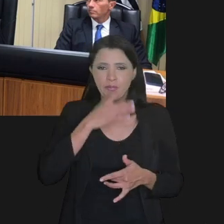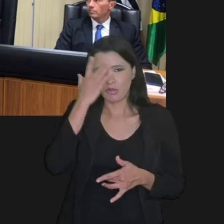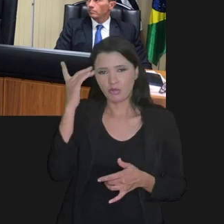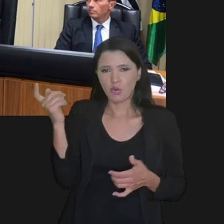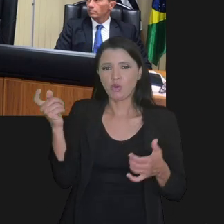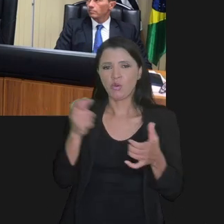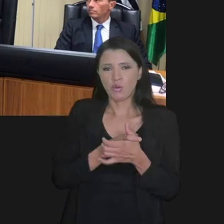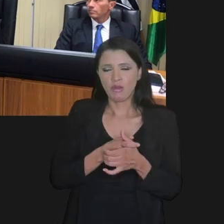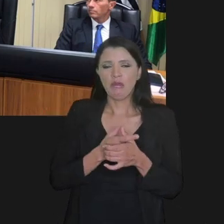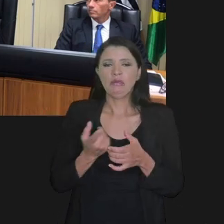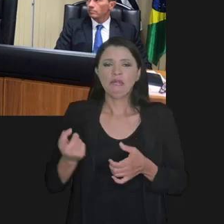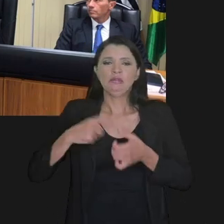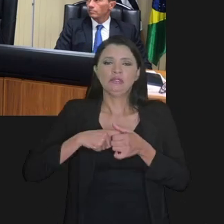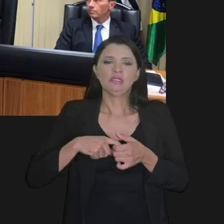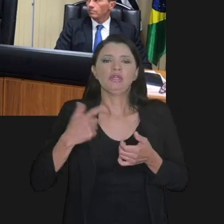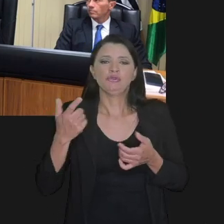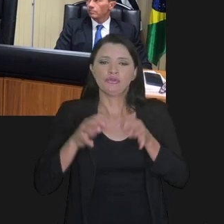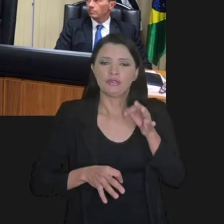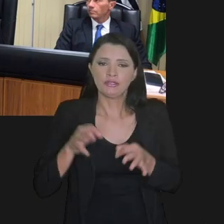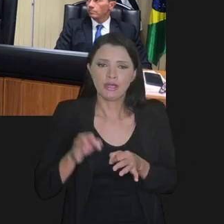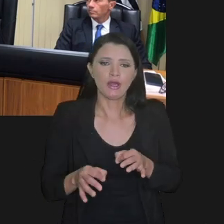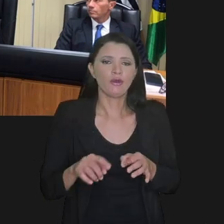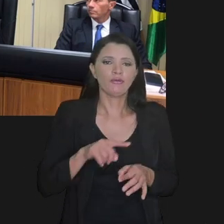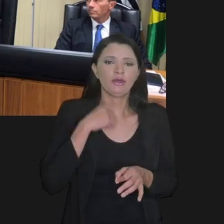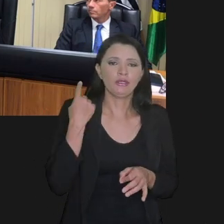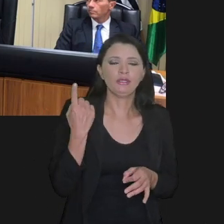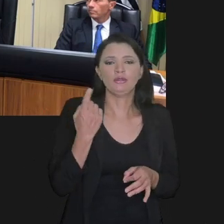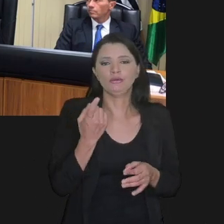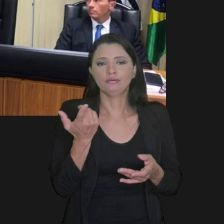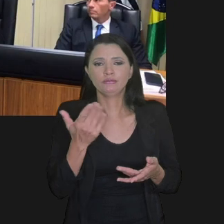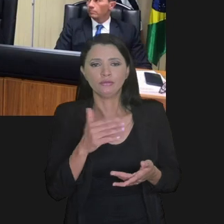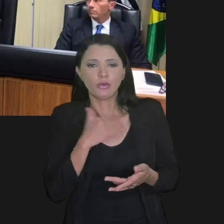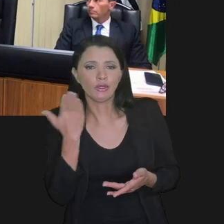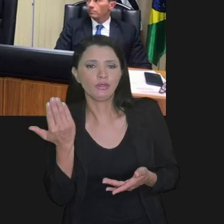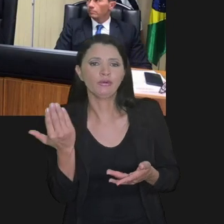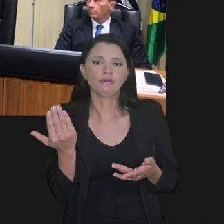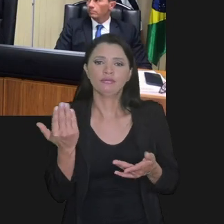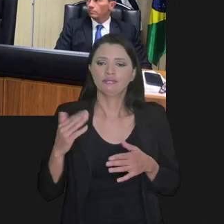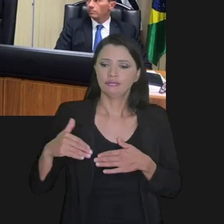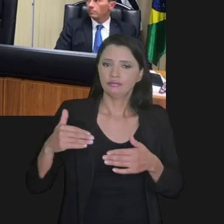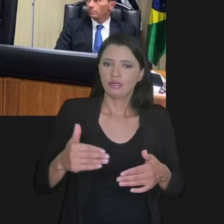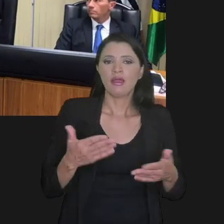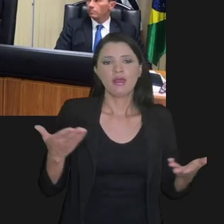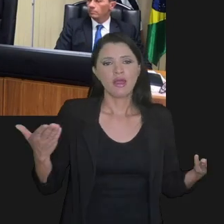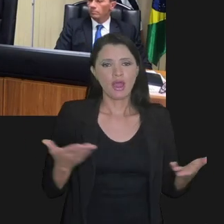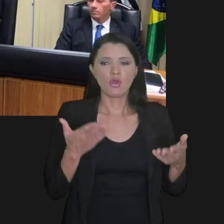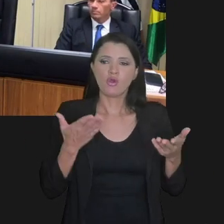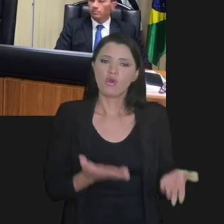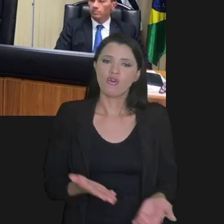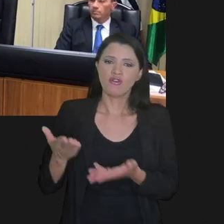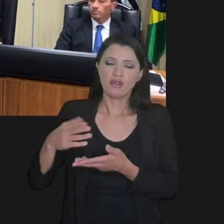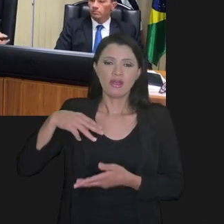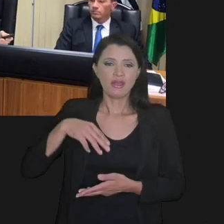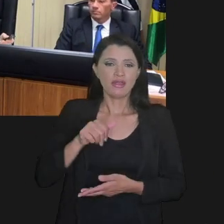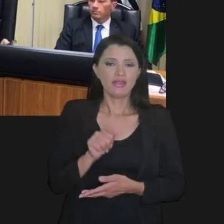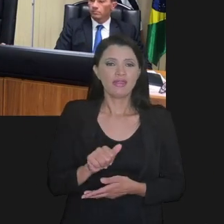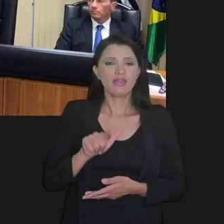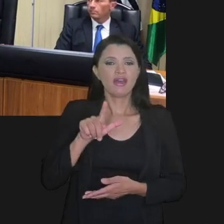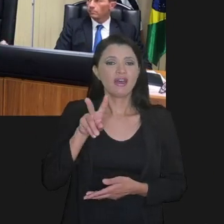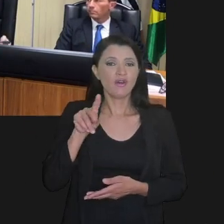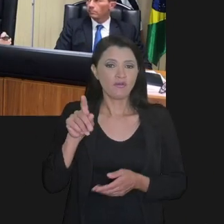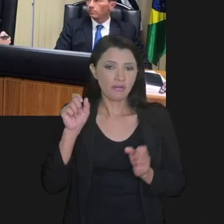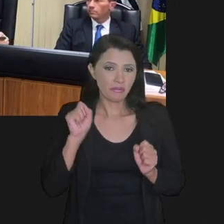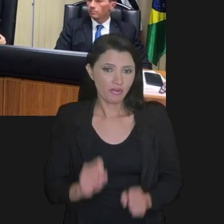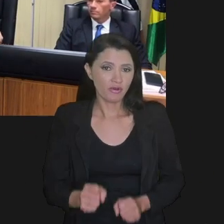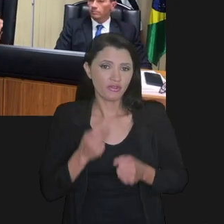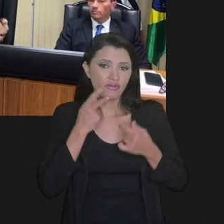mencionou de devedor em recuperação judicial ou falido, falecido e assim por diante. Por fim, eu vou passar agora para a